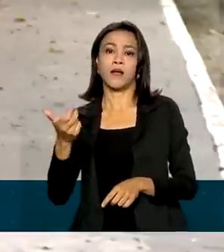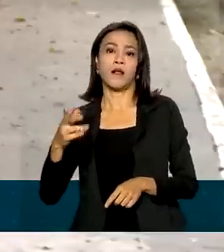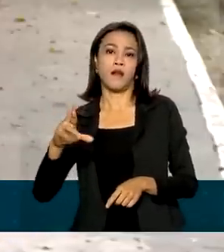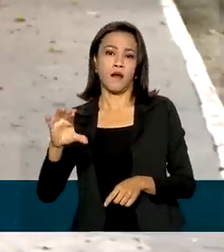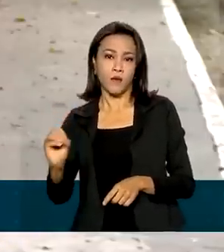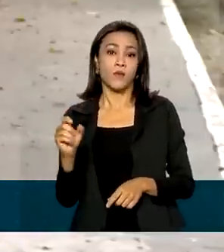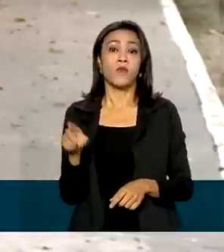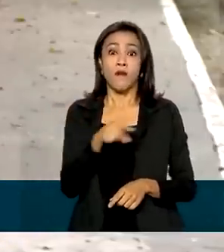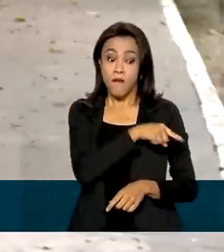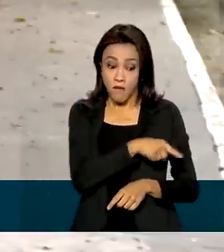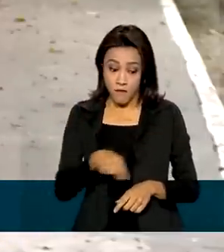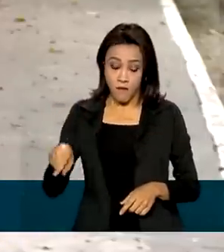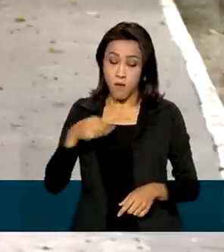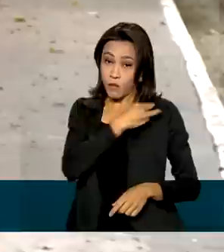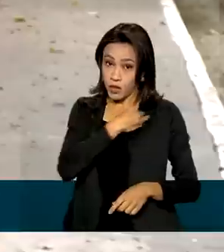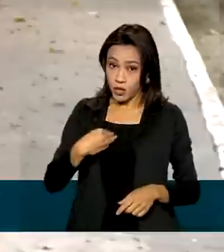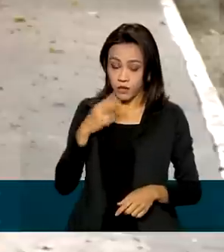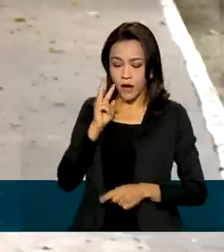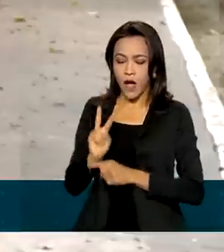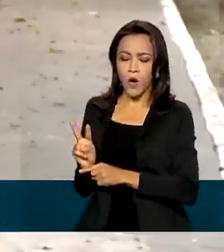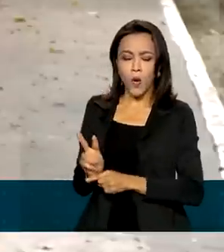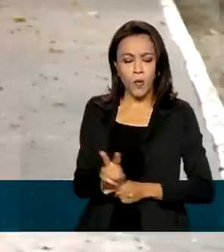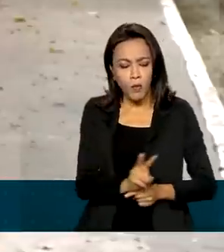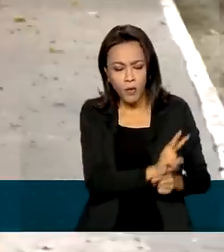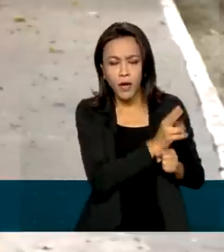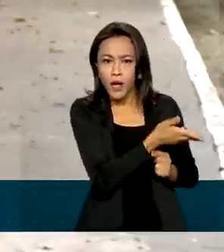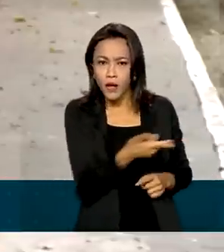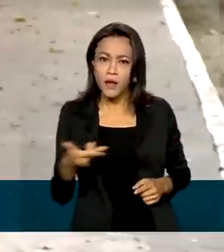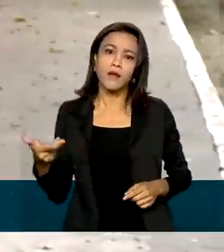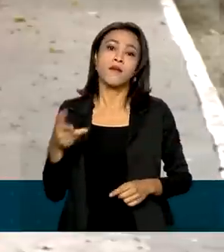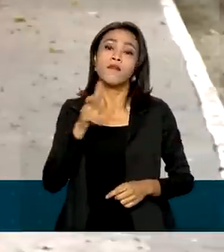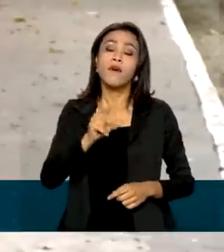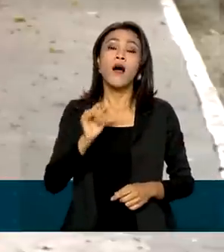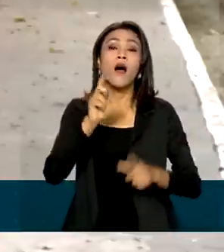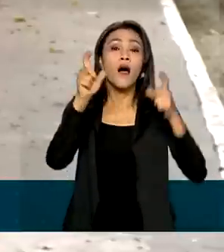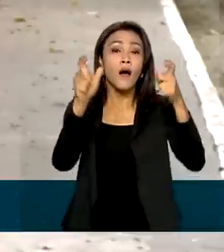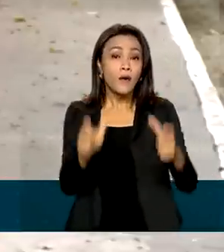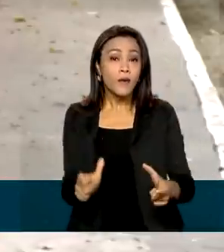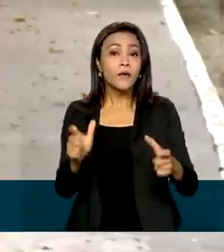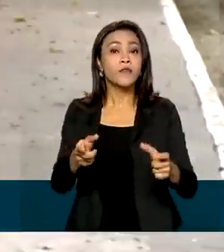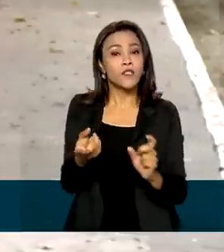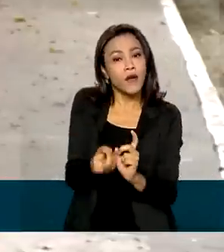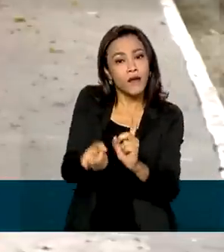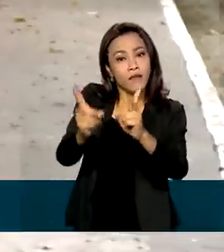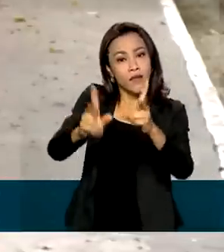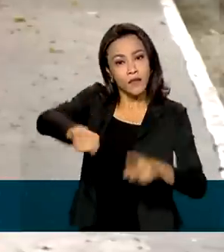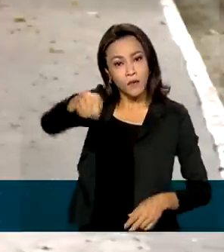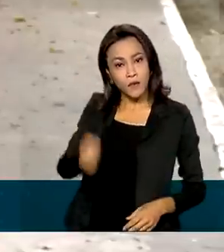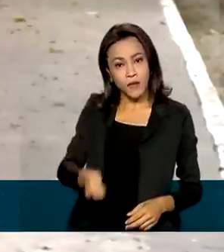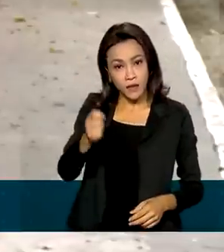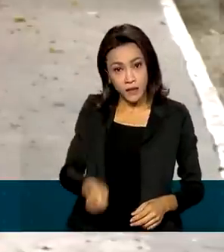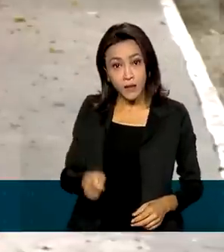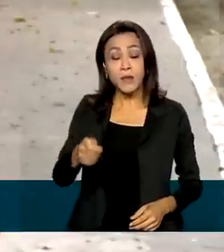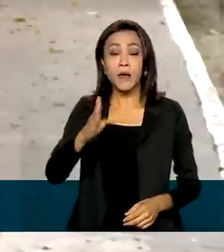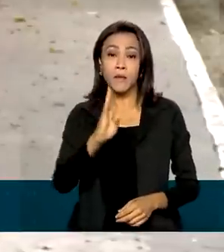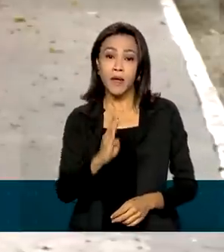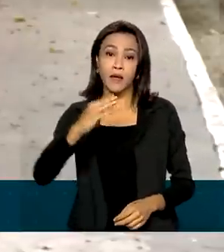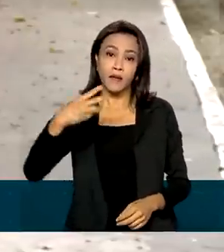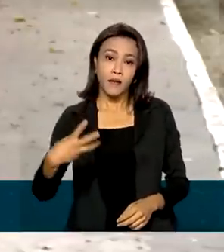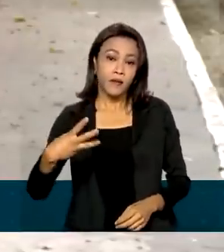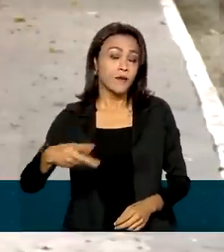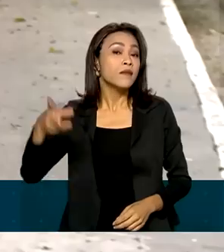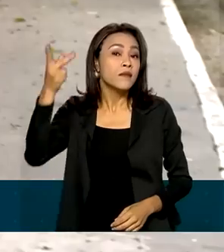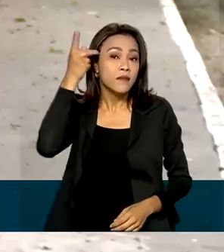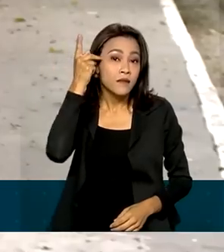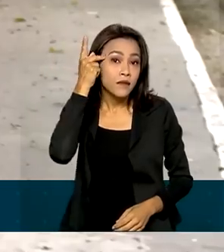vai acompanhar todo o processo. sessão pública acontece na Bolsa de Valores de São Paulo, a B3, e também pode